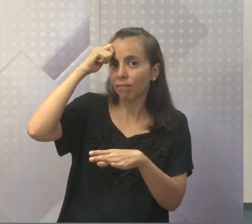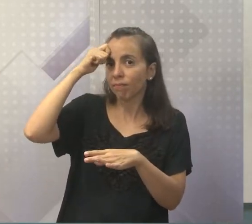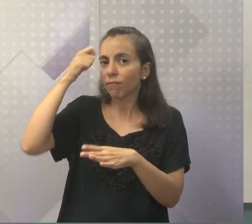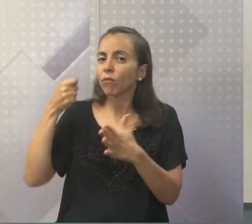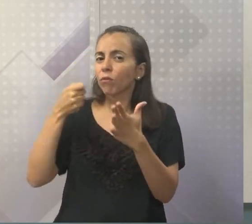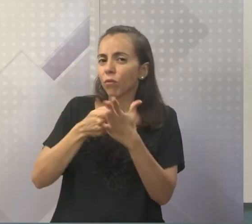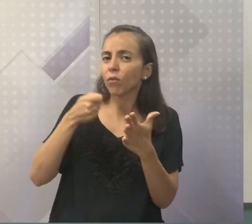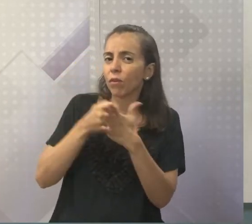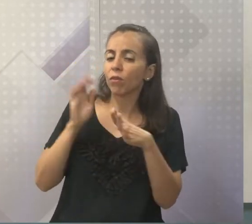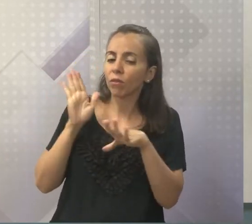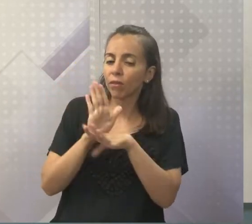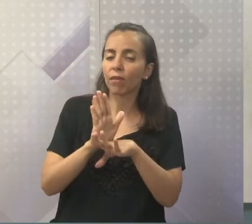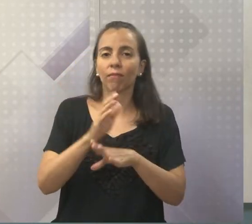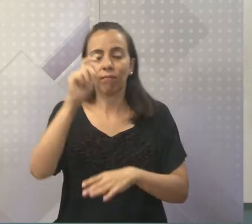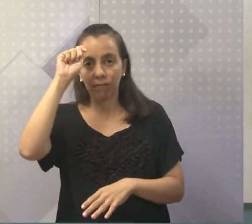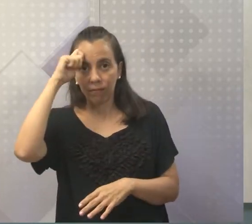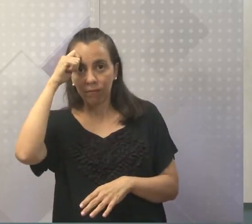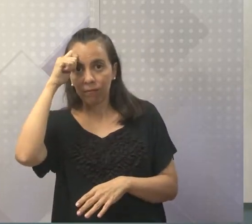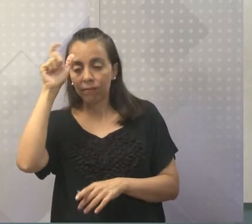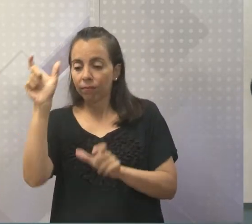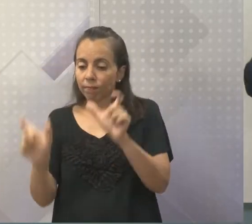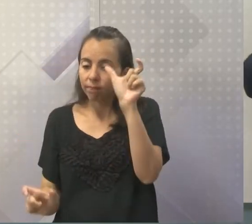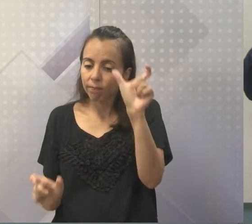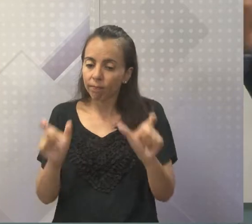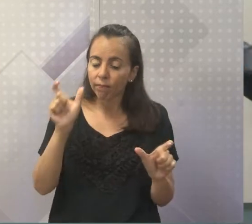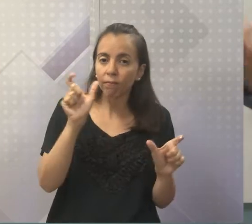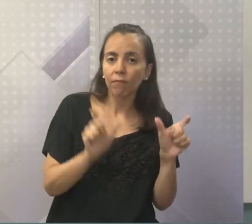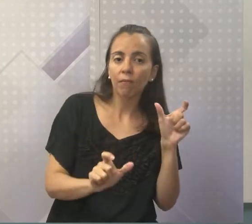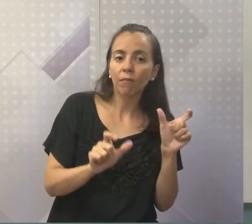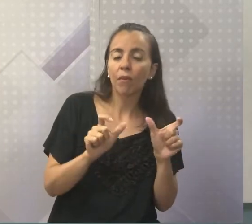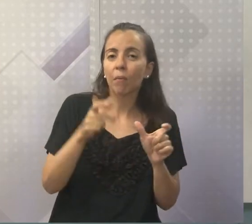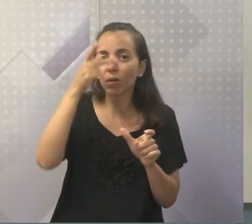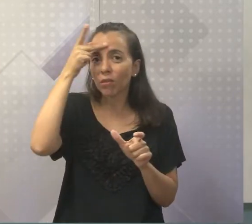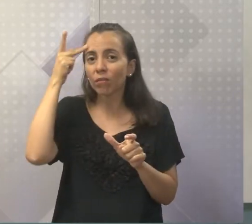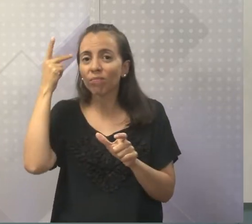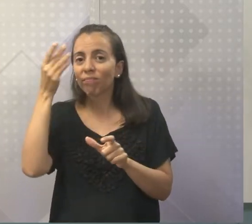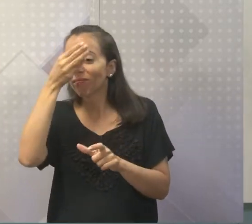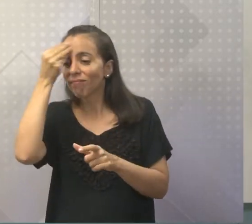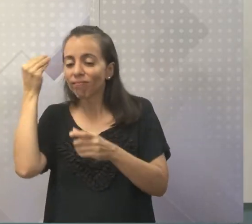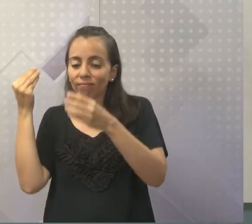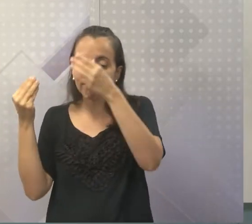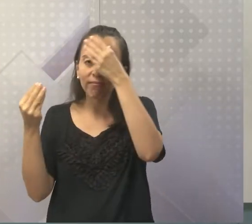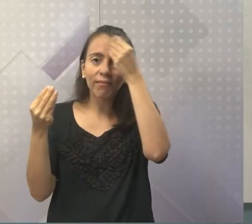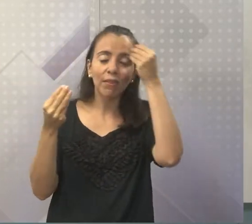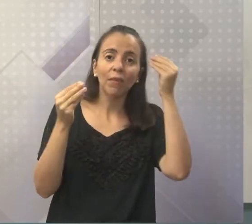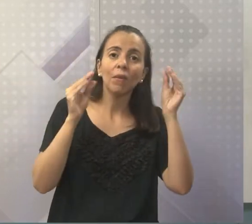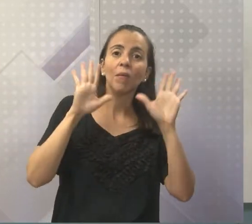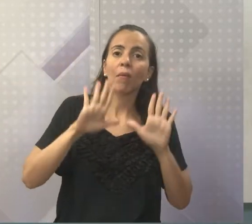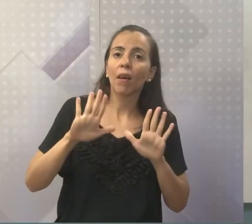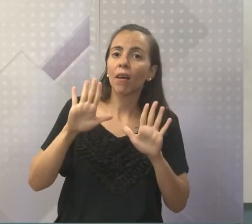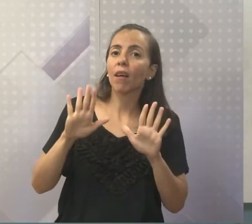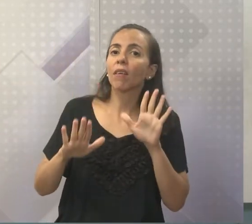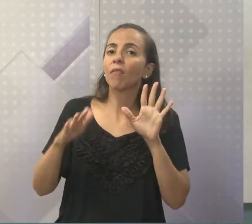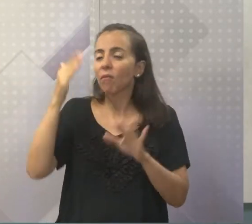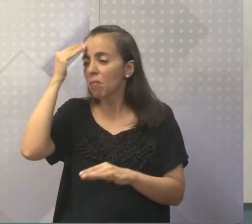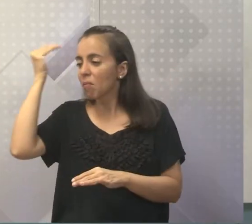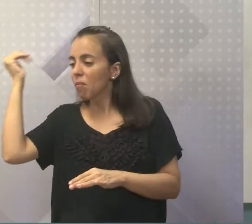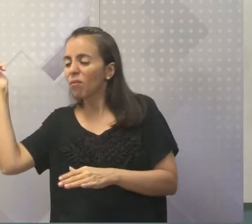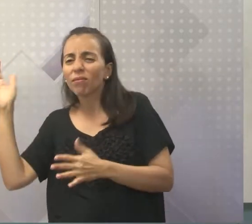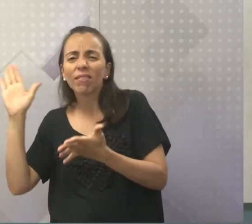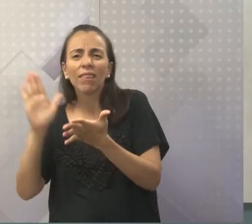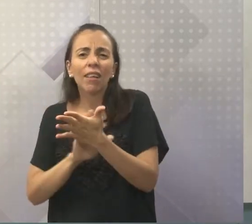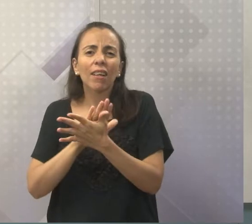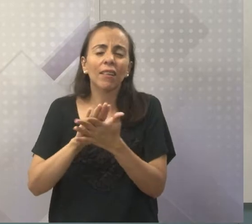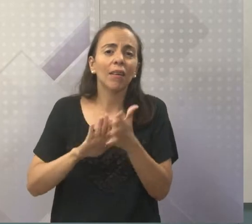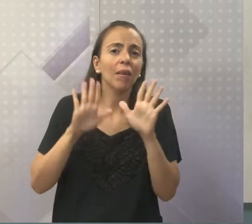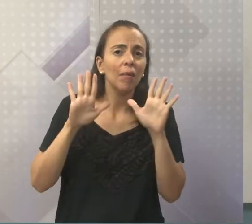nomes que foram, vamos dizer, esquecidos da história e que muitas das vezes você não conhece. E